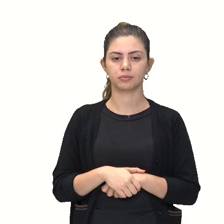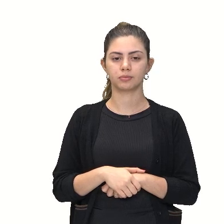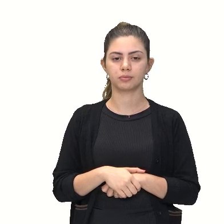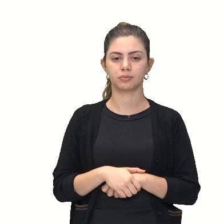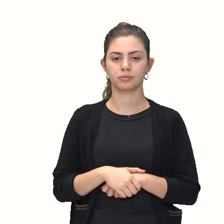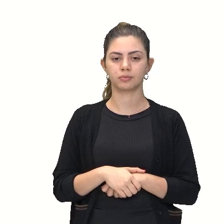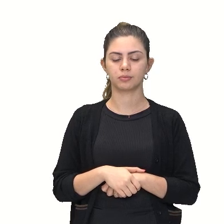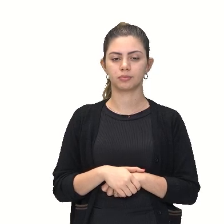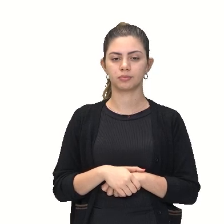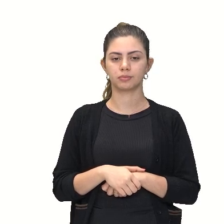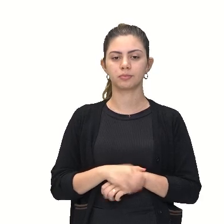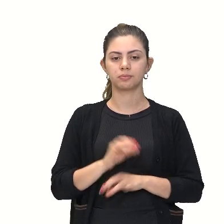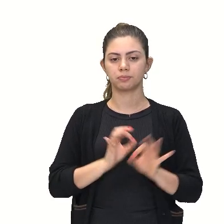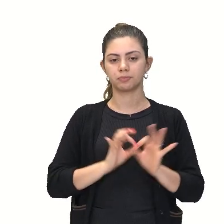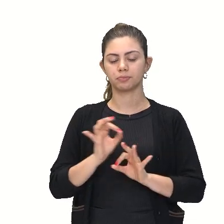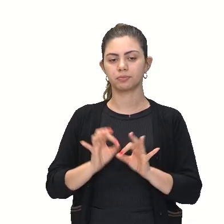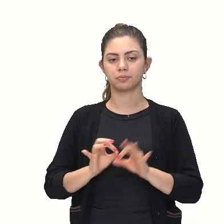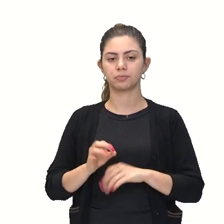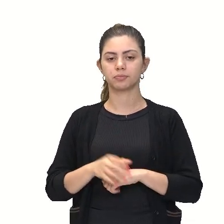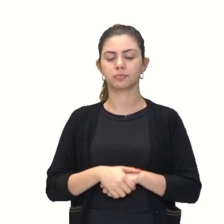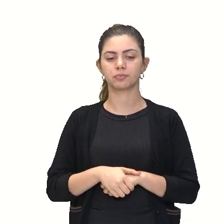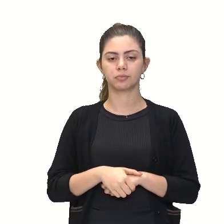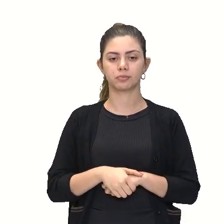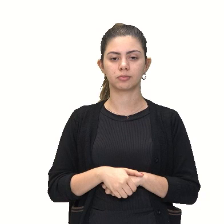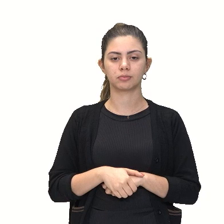De um número.